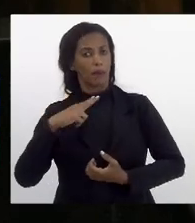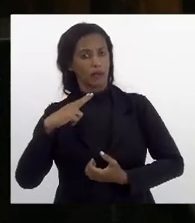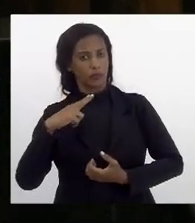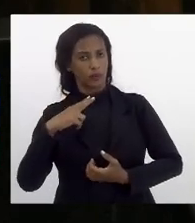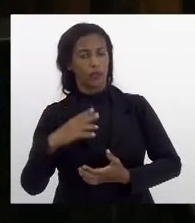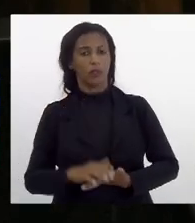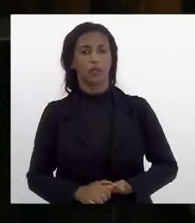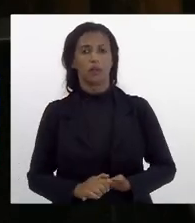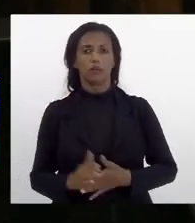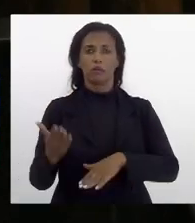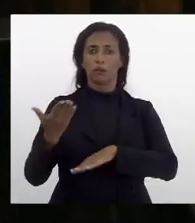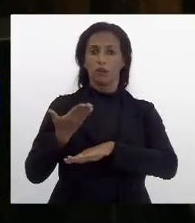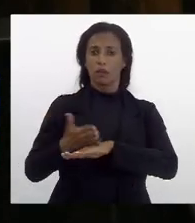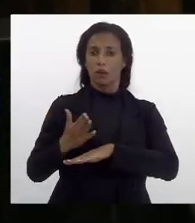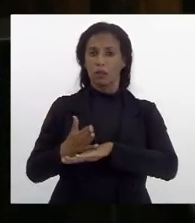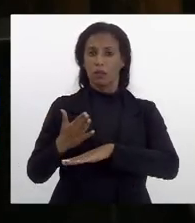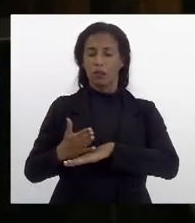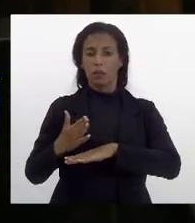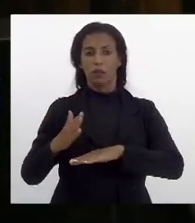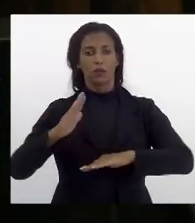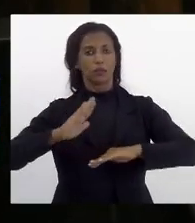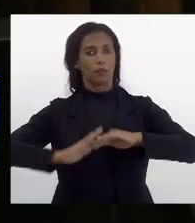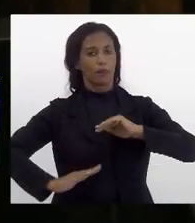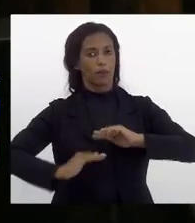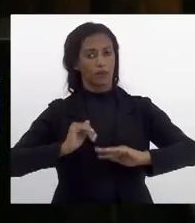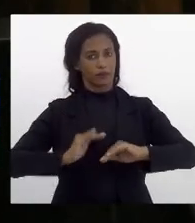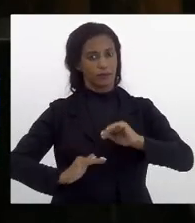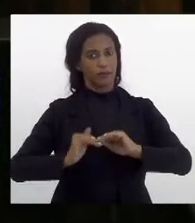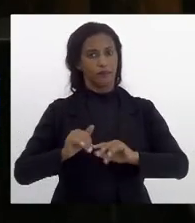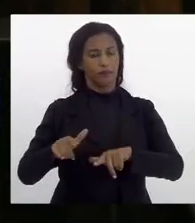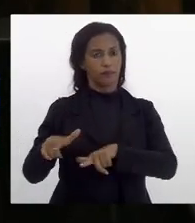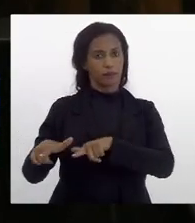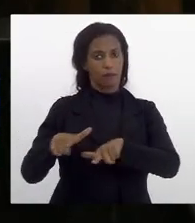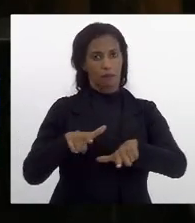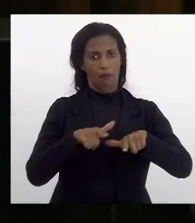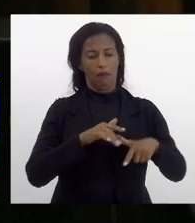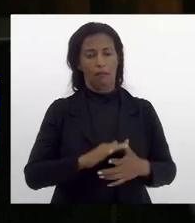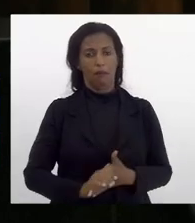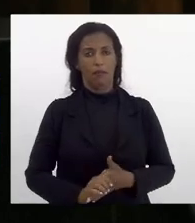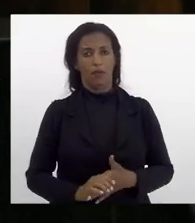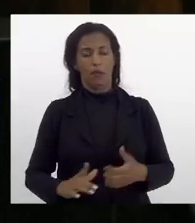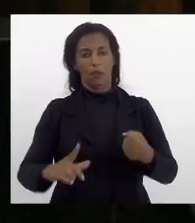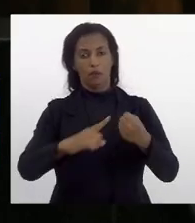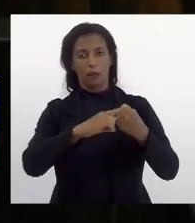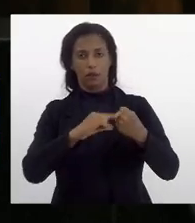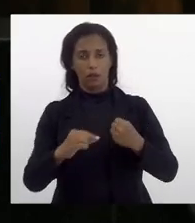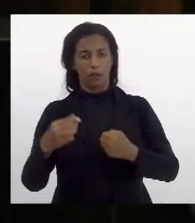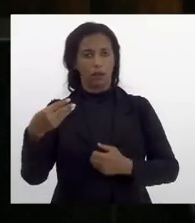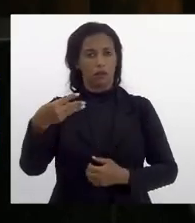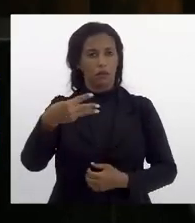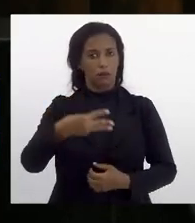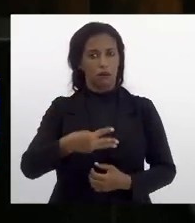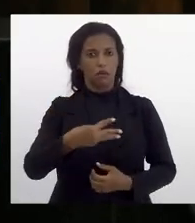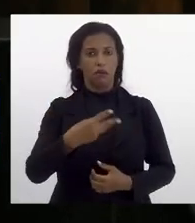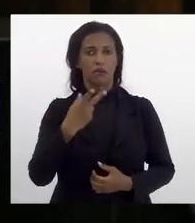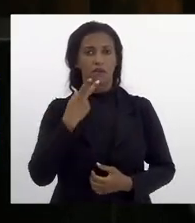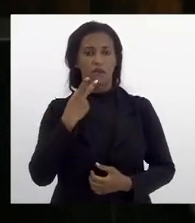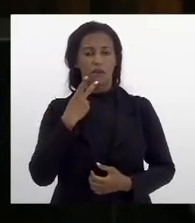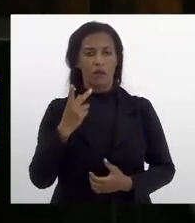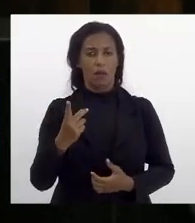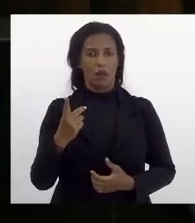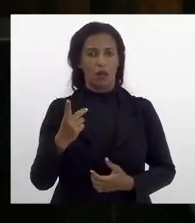no exercício da sua atividade profissional o artigo terceiro diz que o